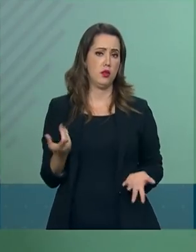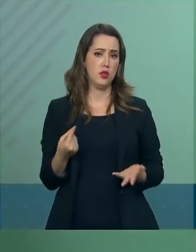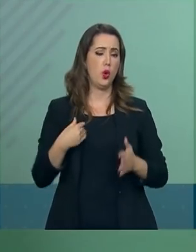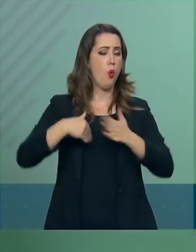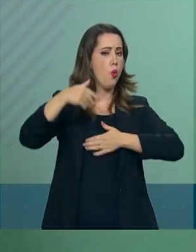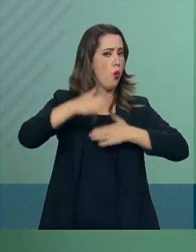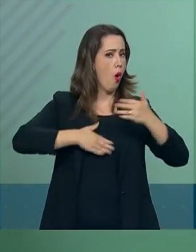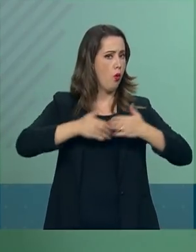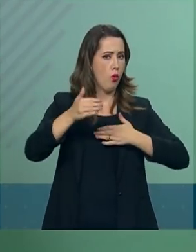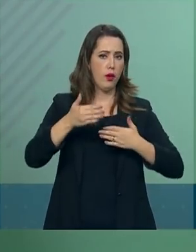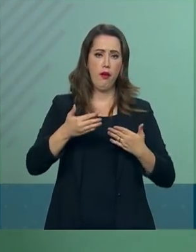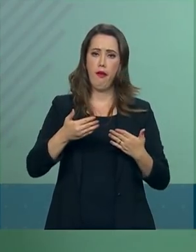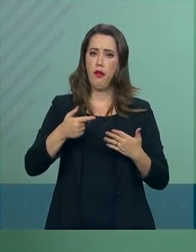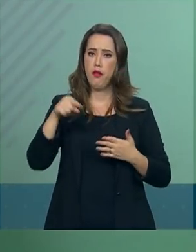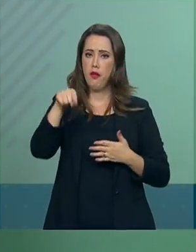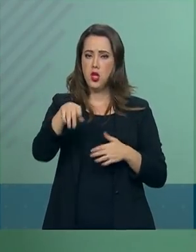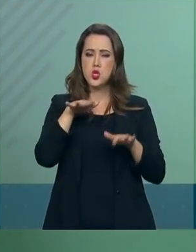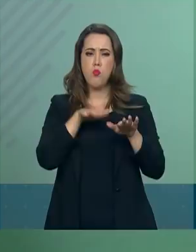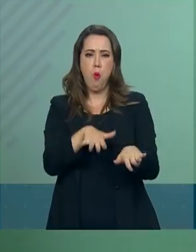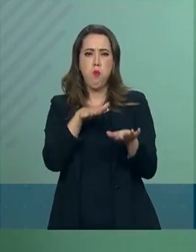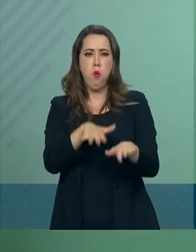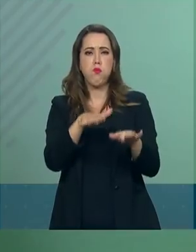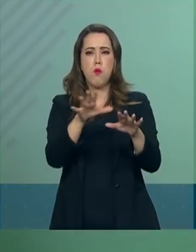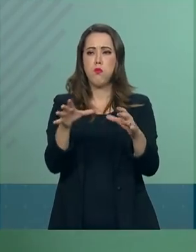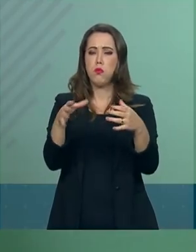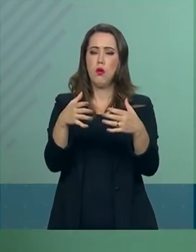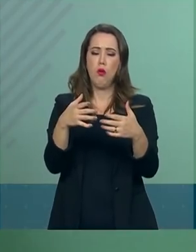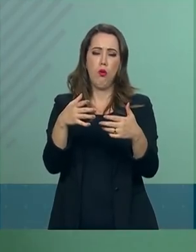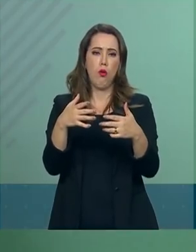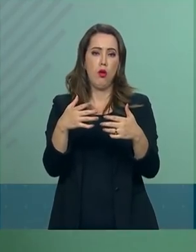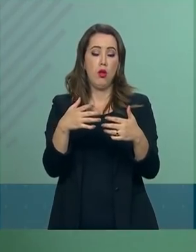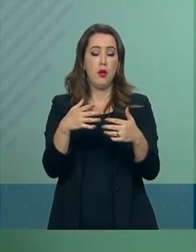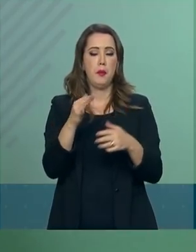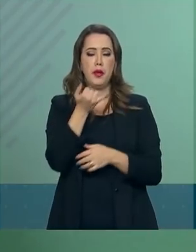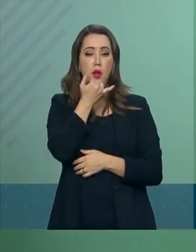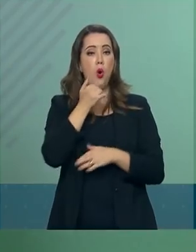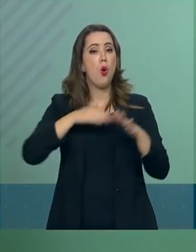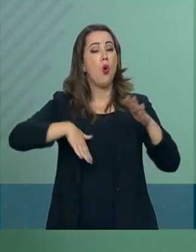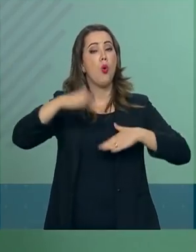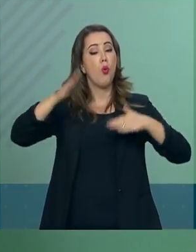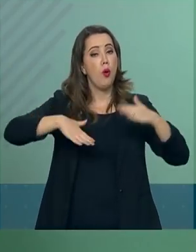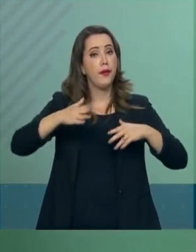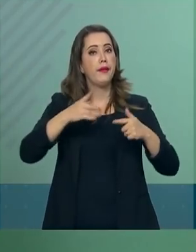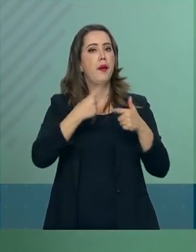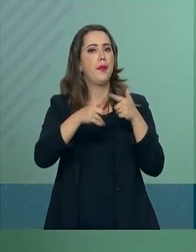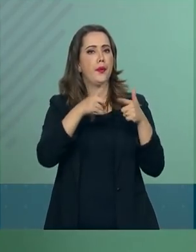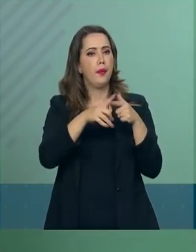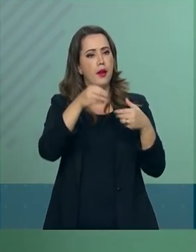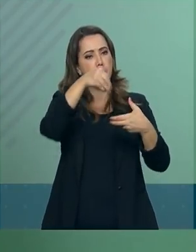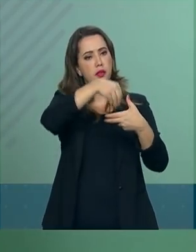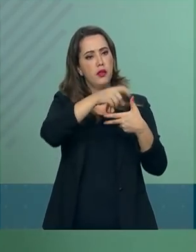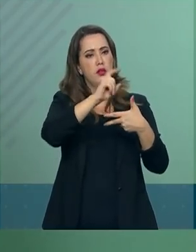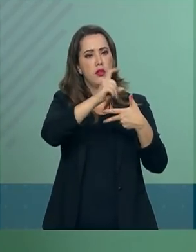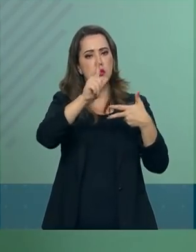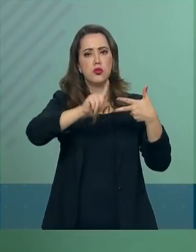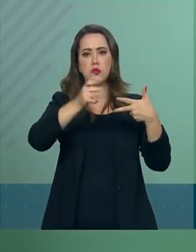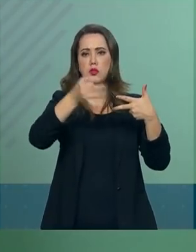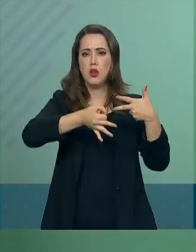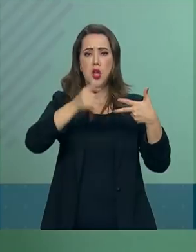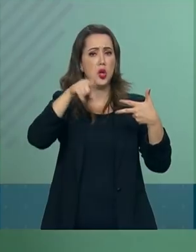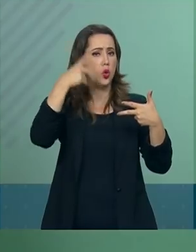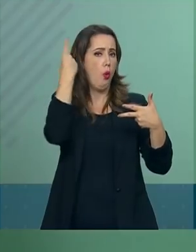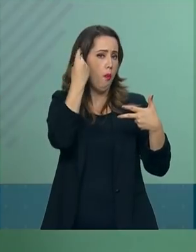quaisquer que venham a ser as fricções entre os poderes, eles são naturais em uma democracia consolidada como a nossa.